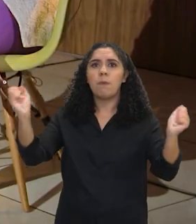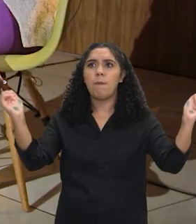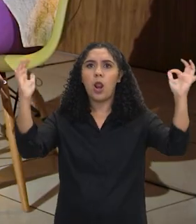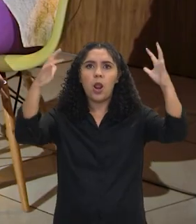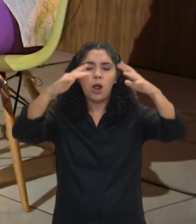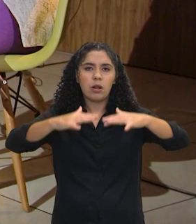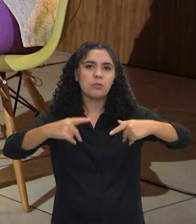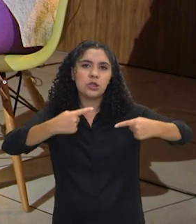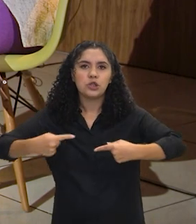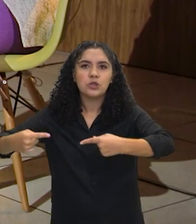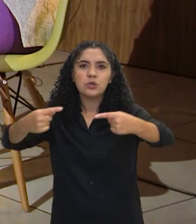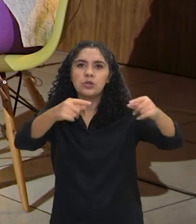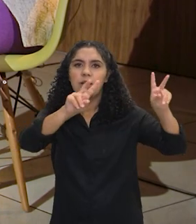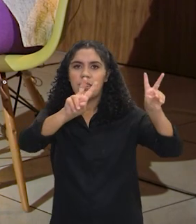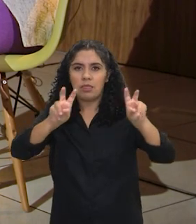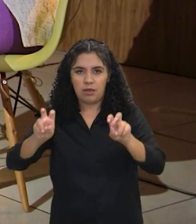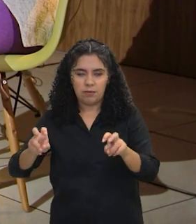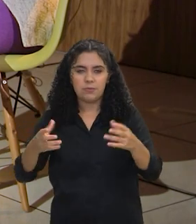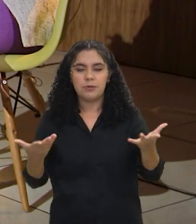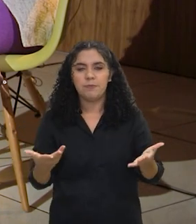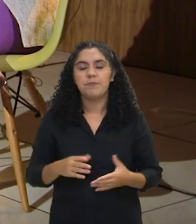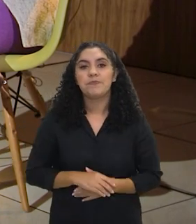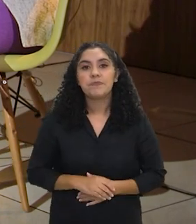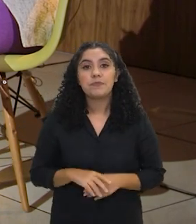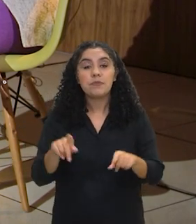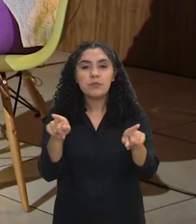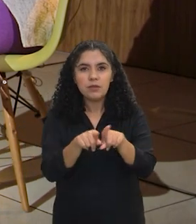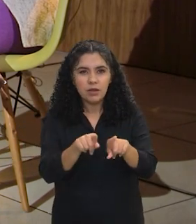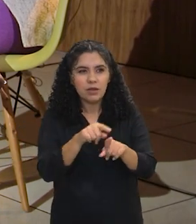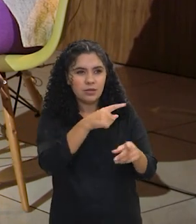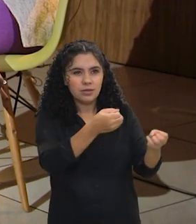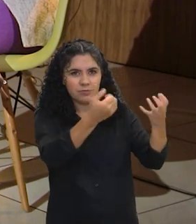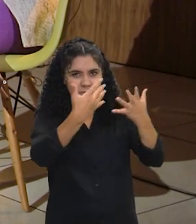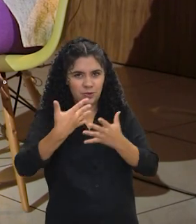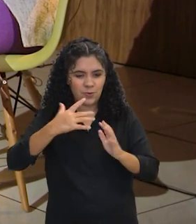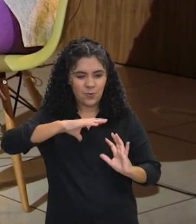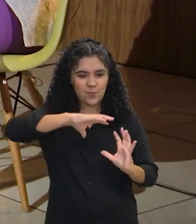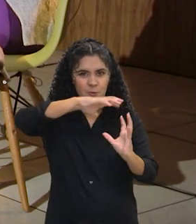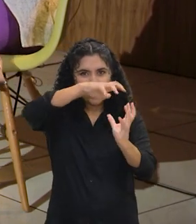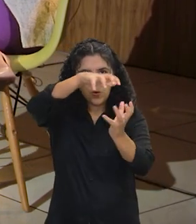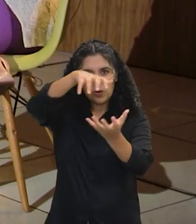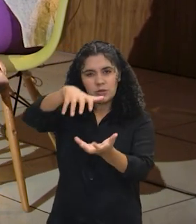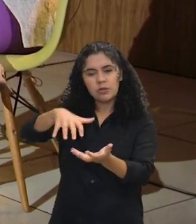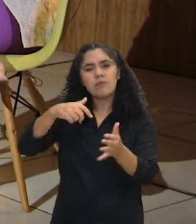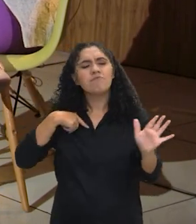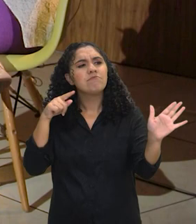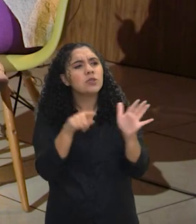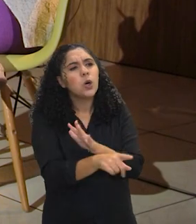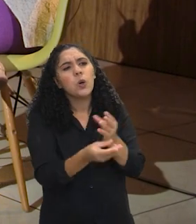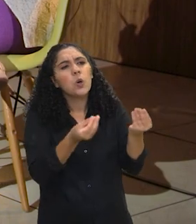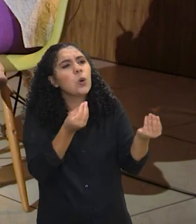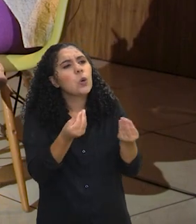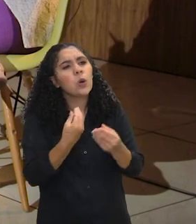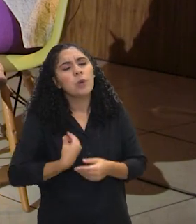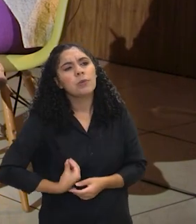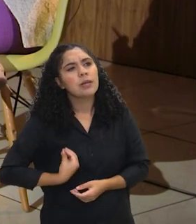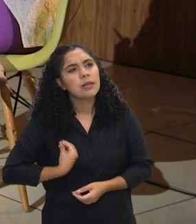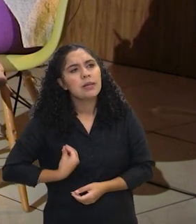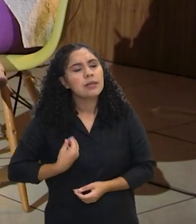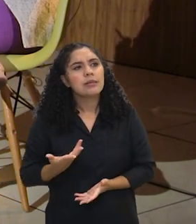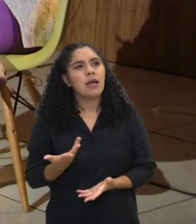inteiro, para discutir esse tema. Agora, já que a gente está falando um pouco aí do mundial, como é que está o